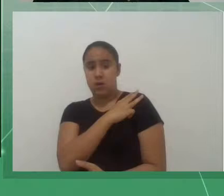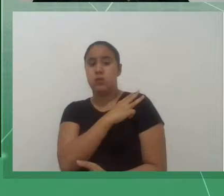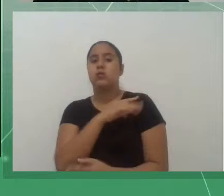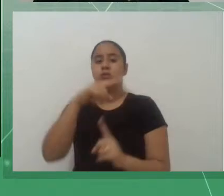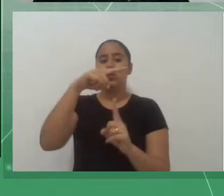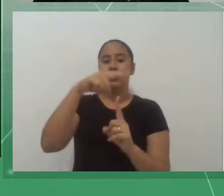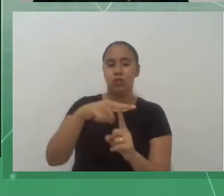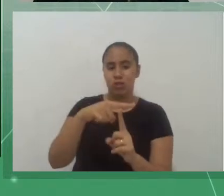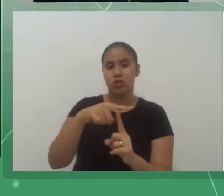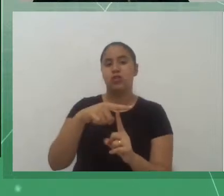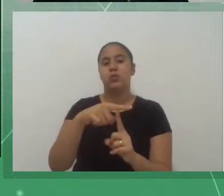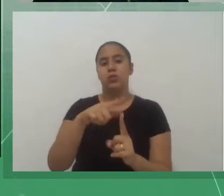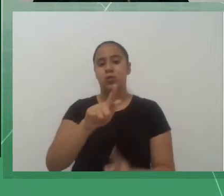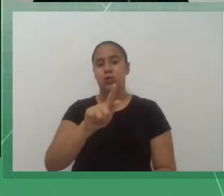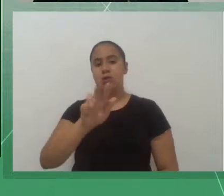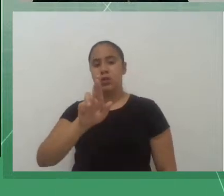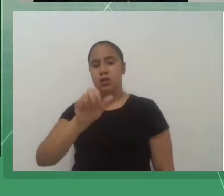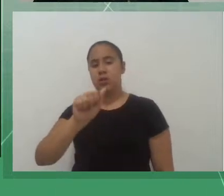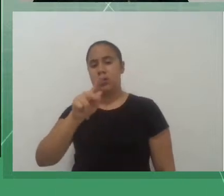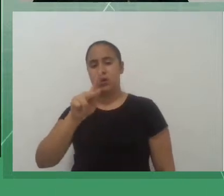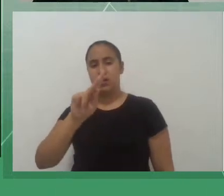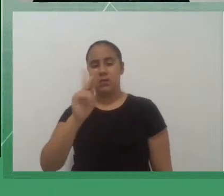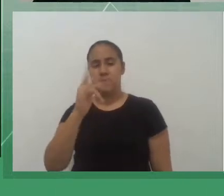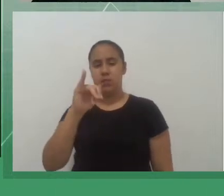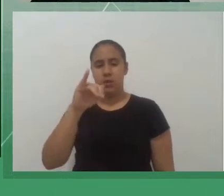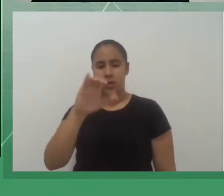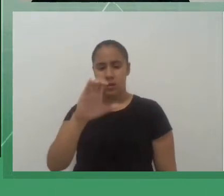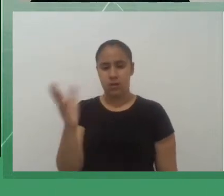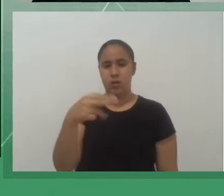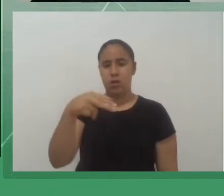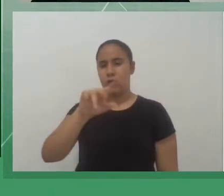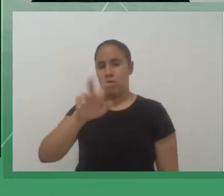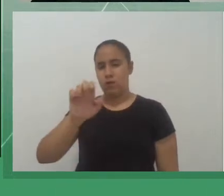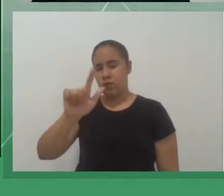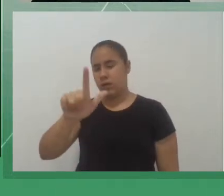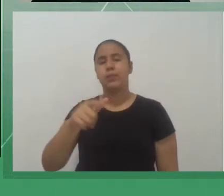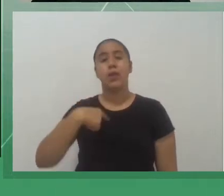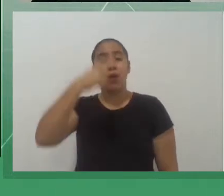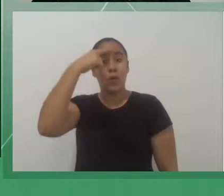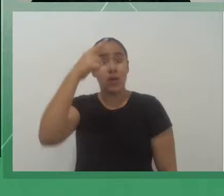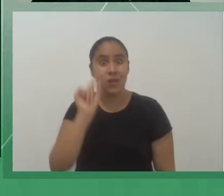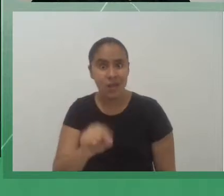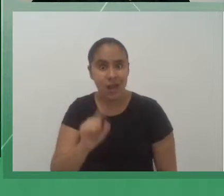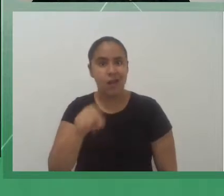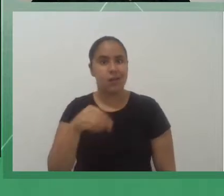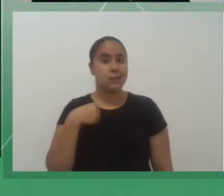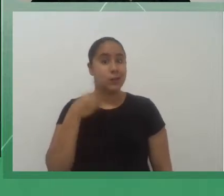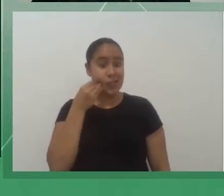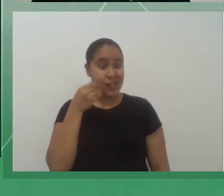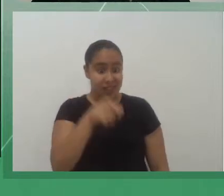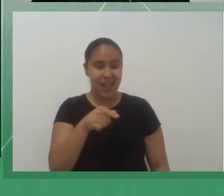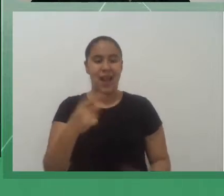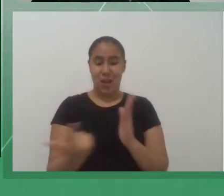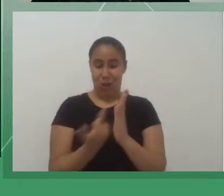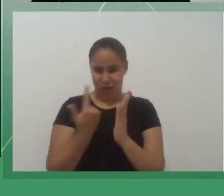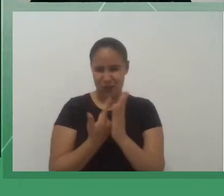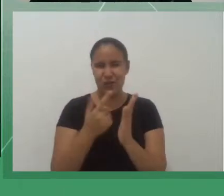essa obra literária Vidas Secas no formato de graphic novel entre estudantes do ensino médio,